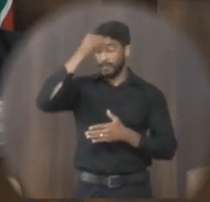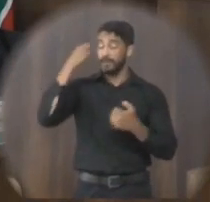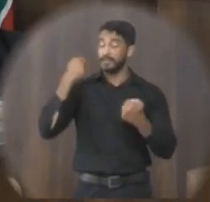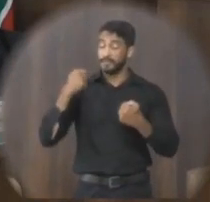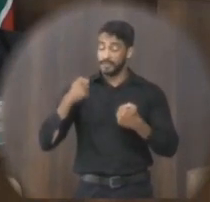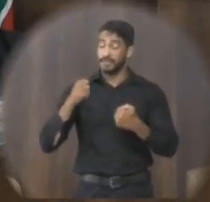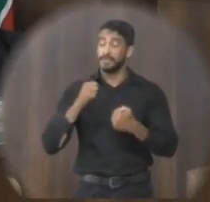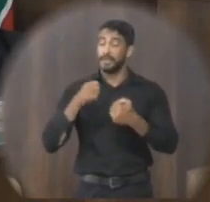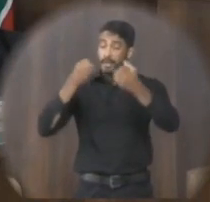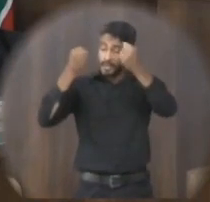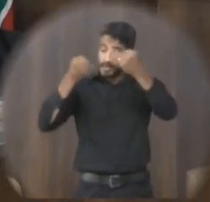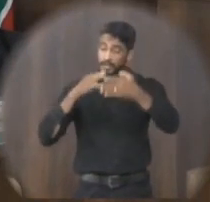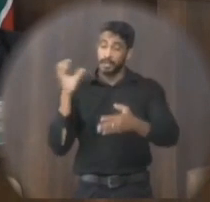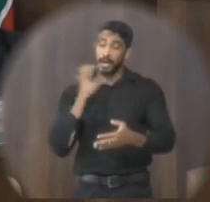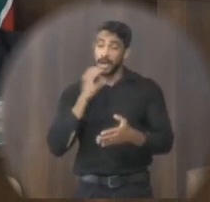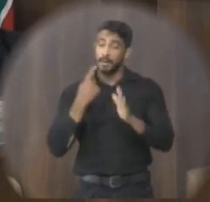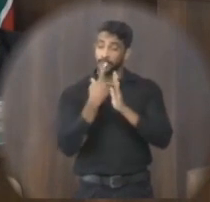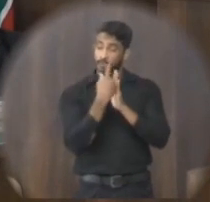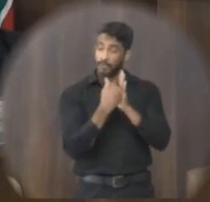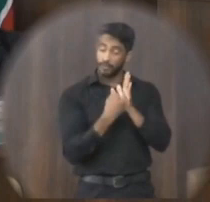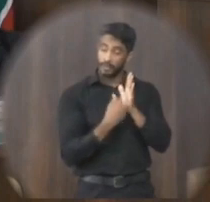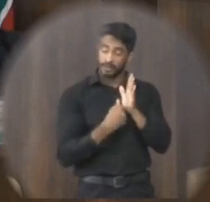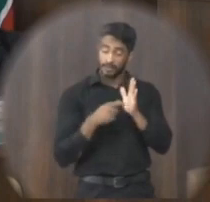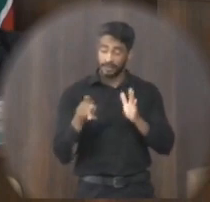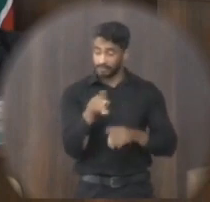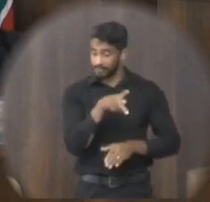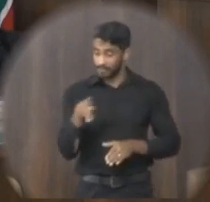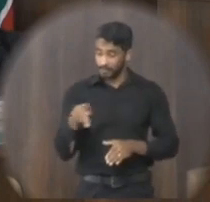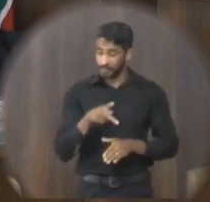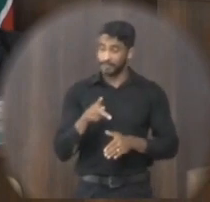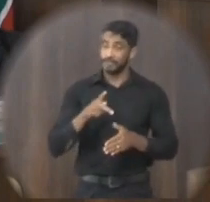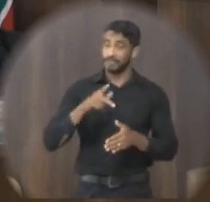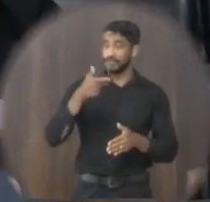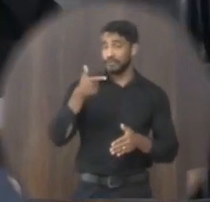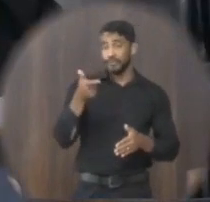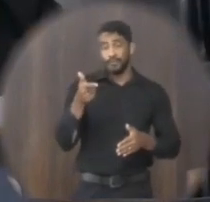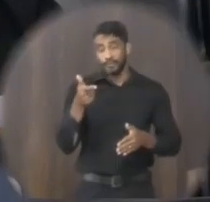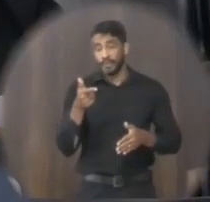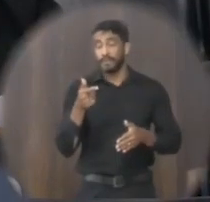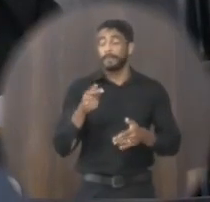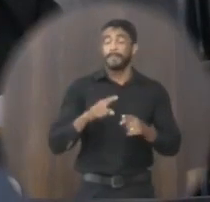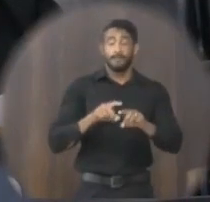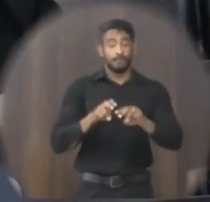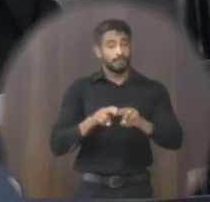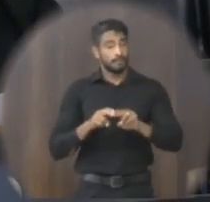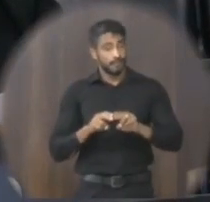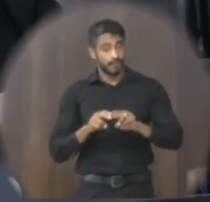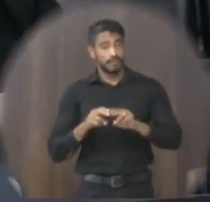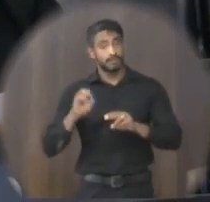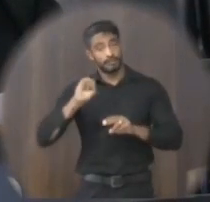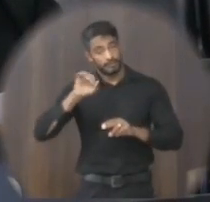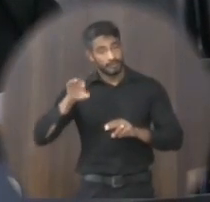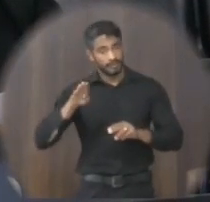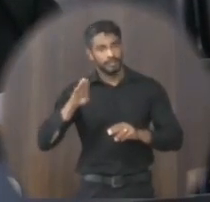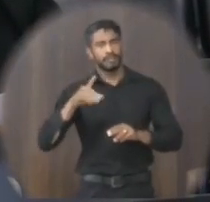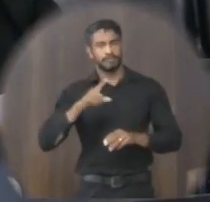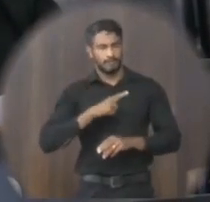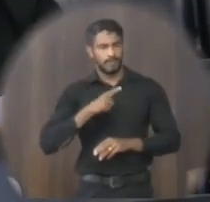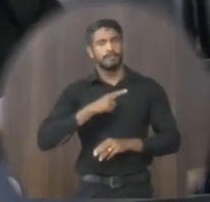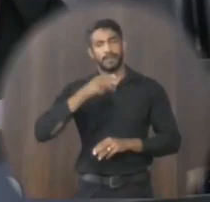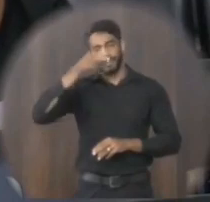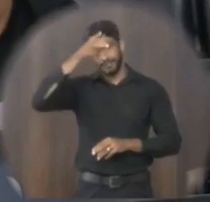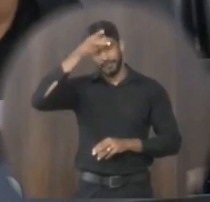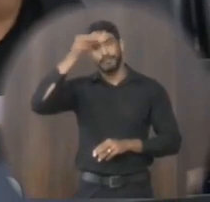esclarecimento do orçamento da educação para que os professores não sejam prejudicados afinal agora Janaúba tem prefeito